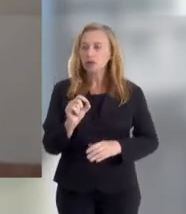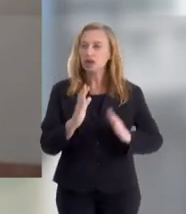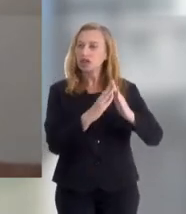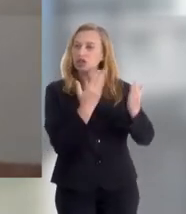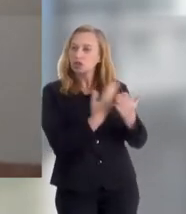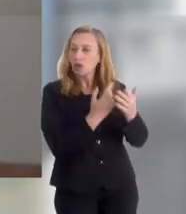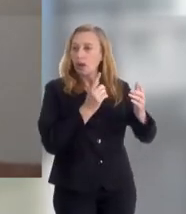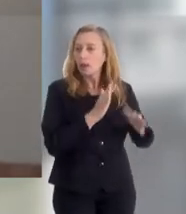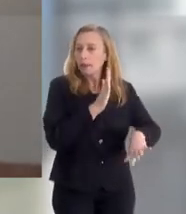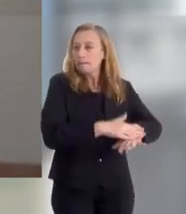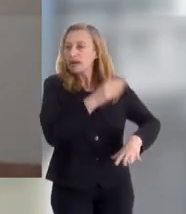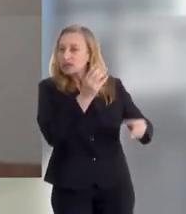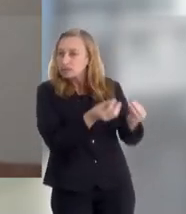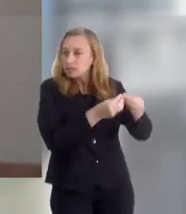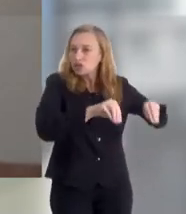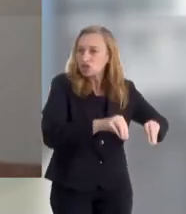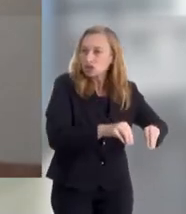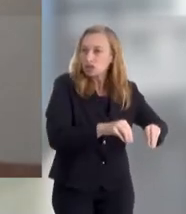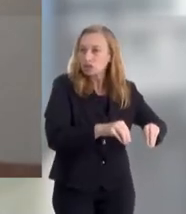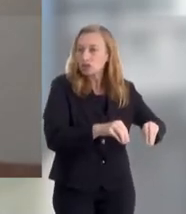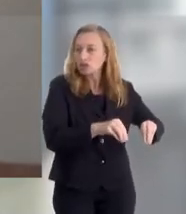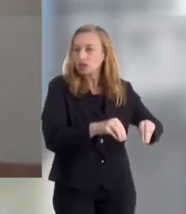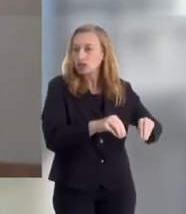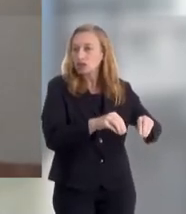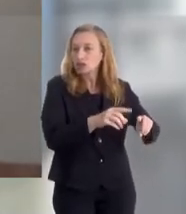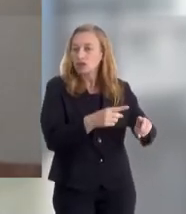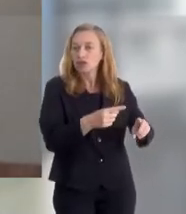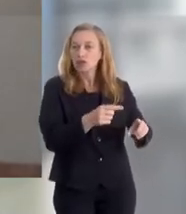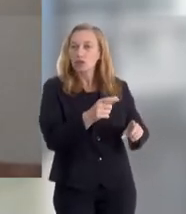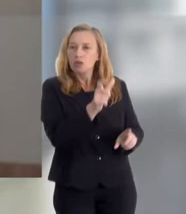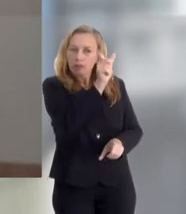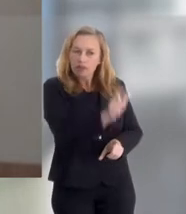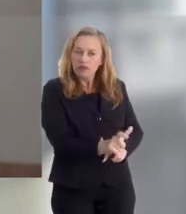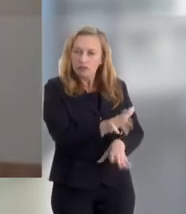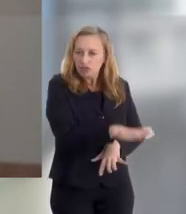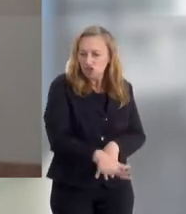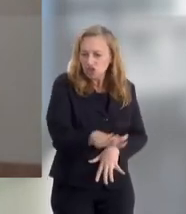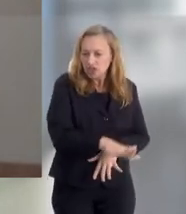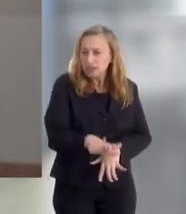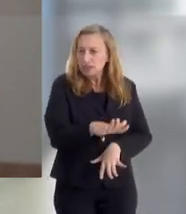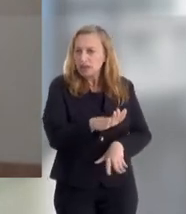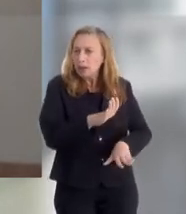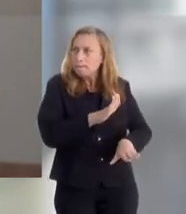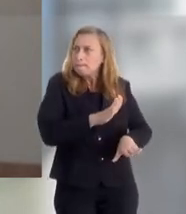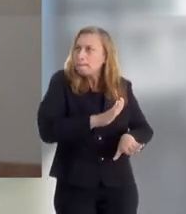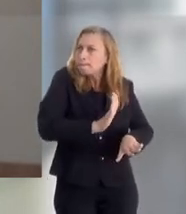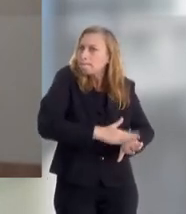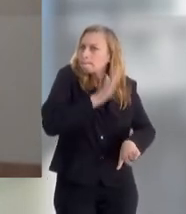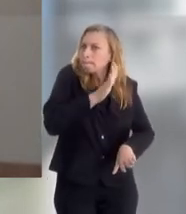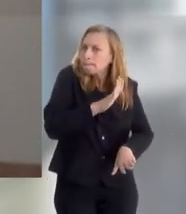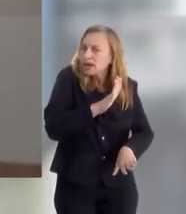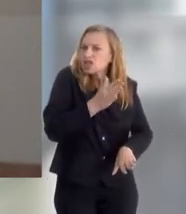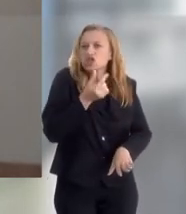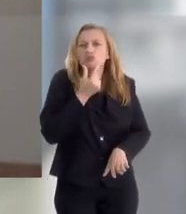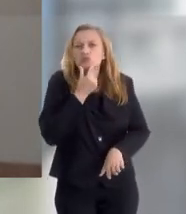as escolas que são mais afetadas com operações policiais têm um perfil de estudantes que são mais